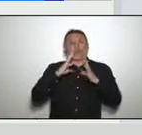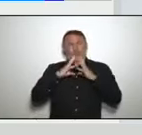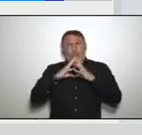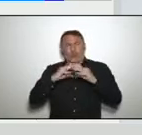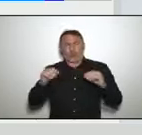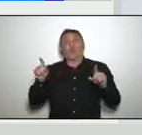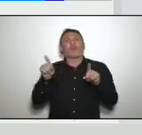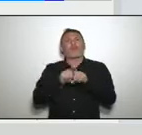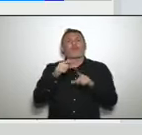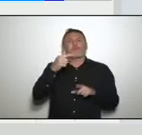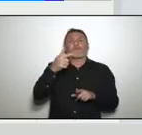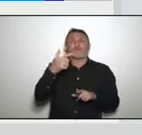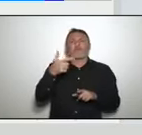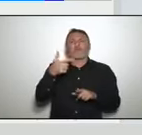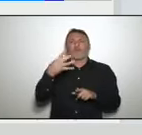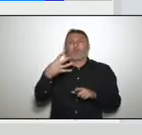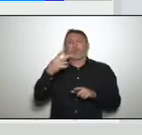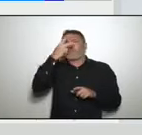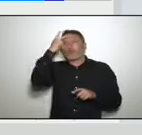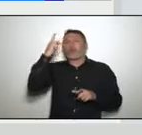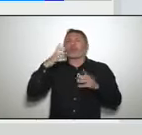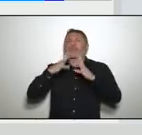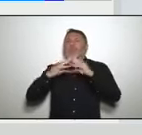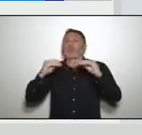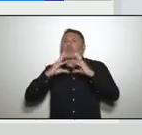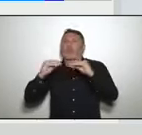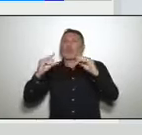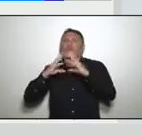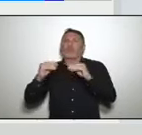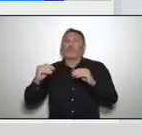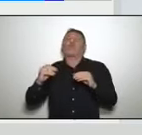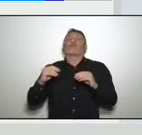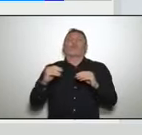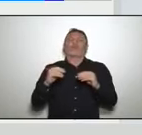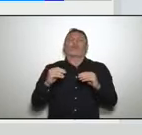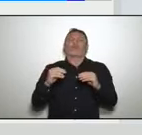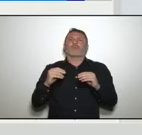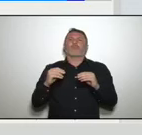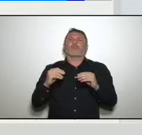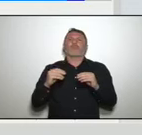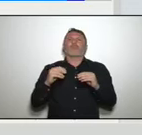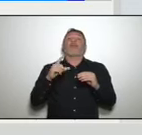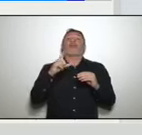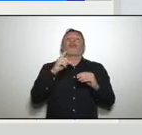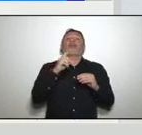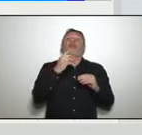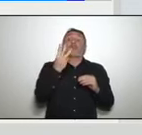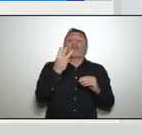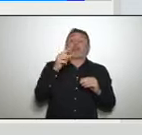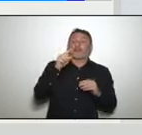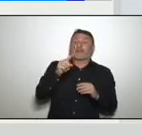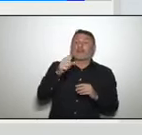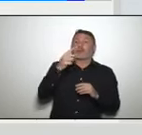e estão em processo de investigação 3.336. Você vê que os números são